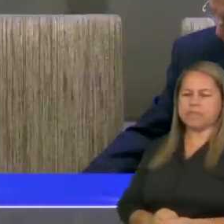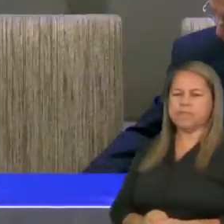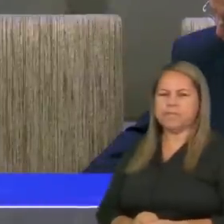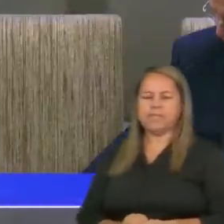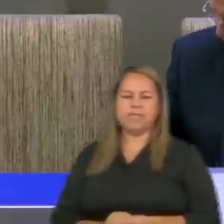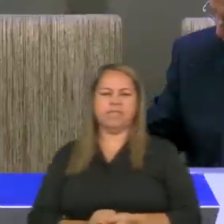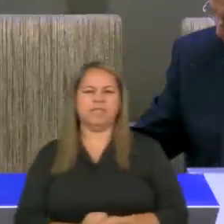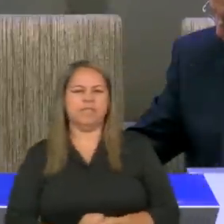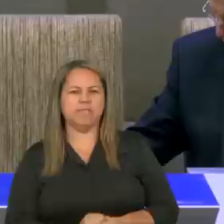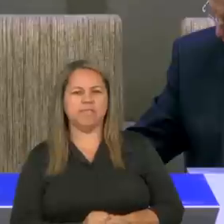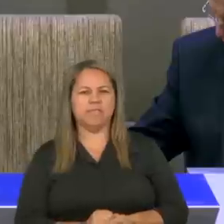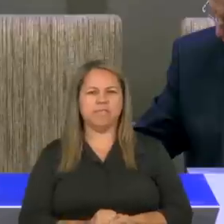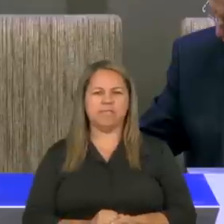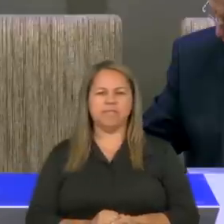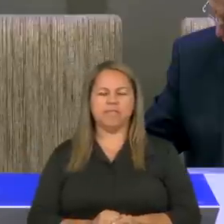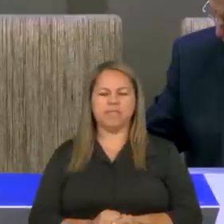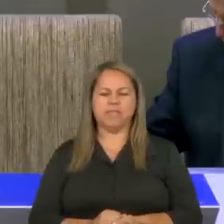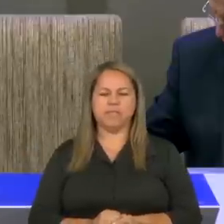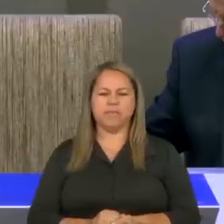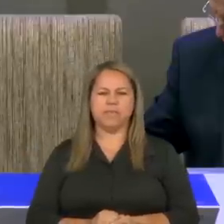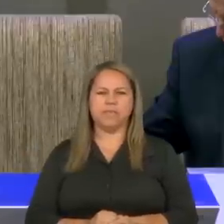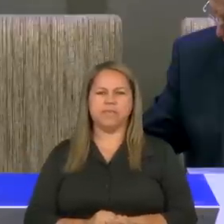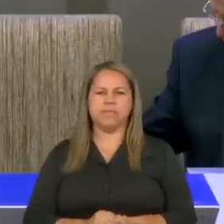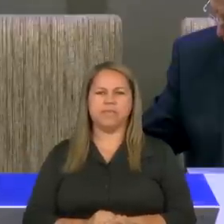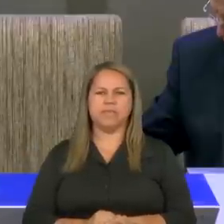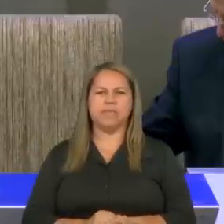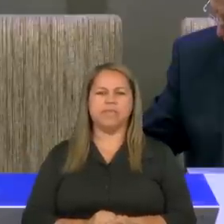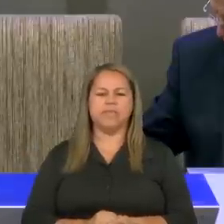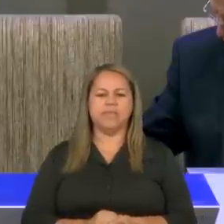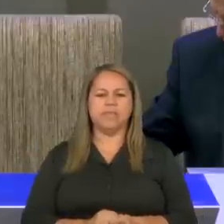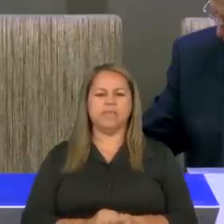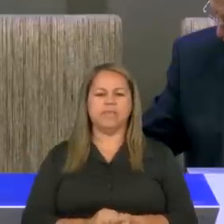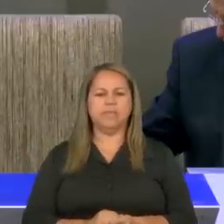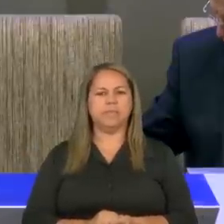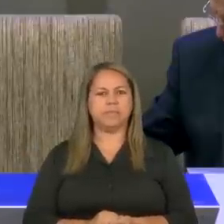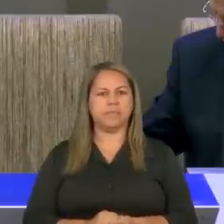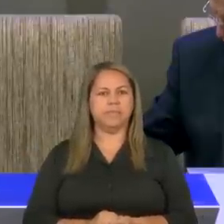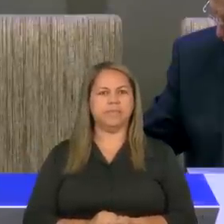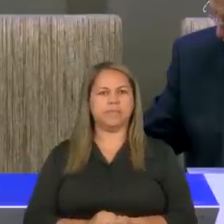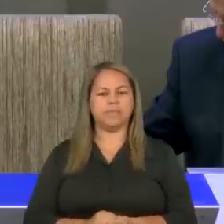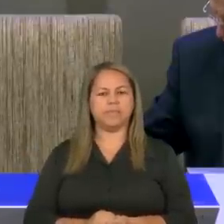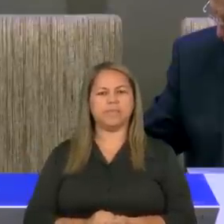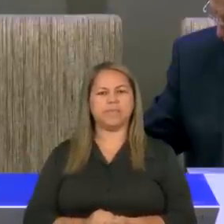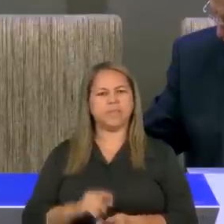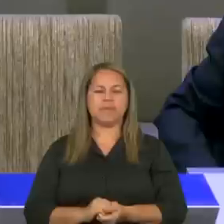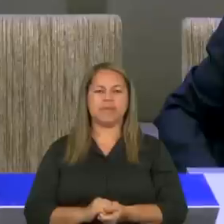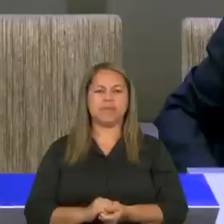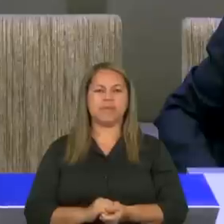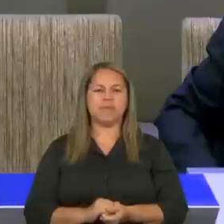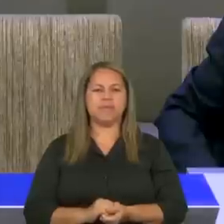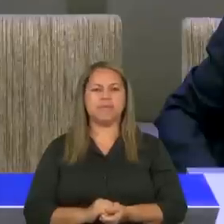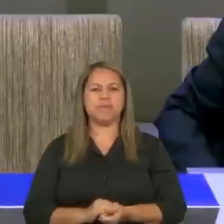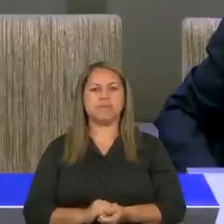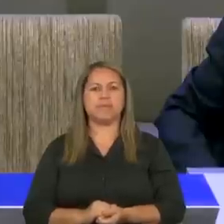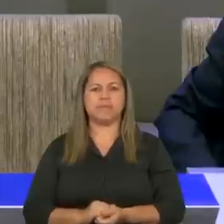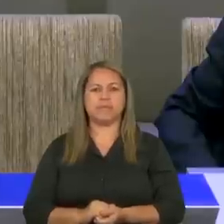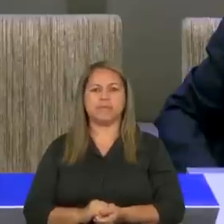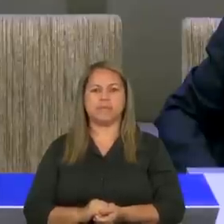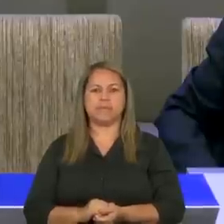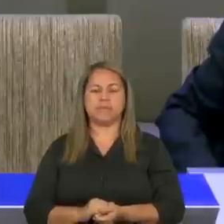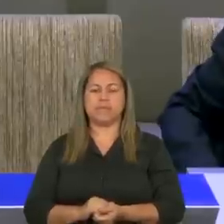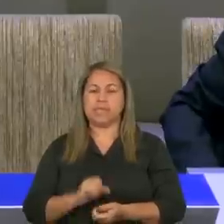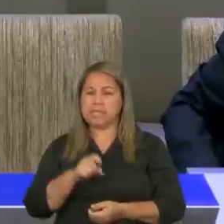ele, ele, começa o ano, respirando Jesus, se tu buscasse, em